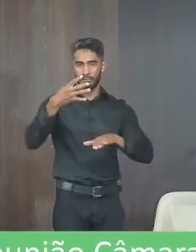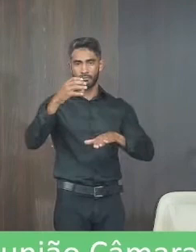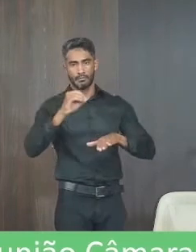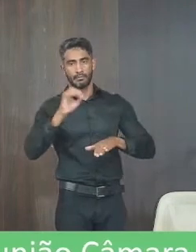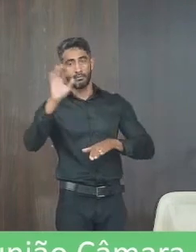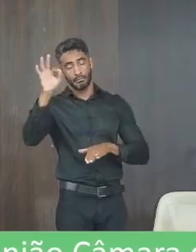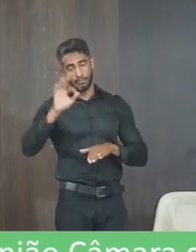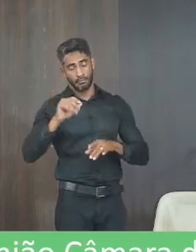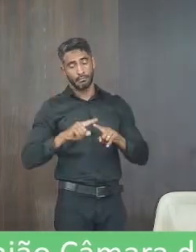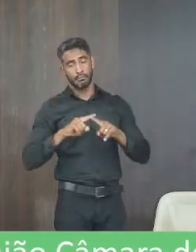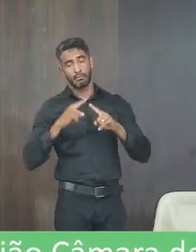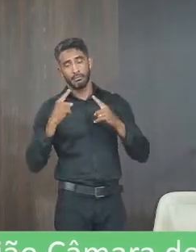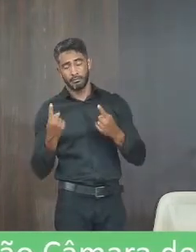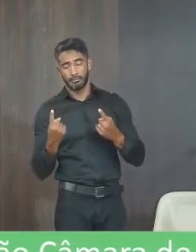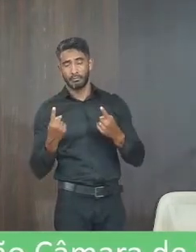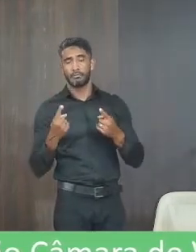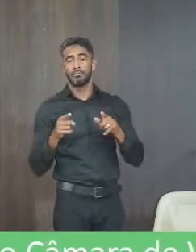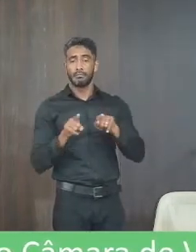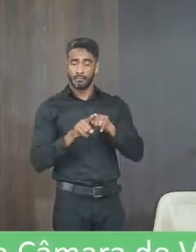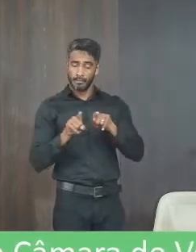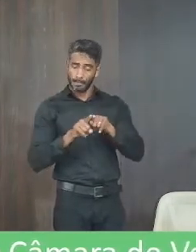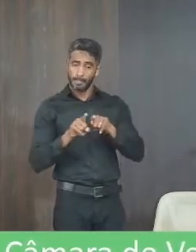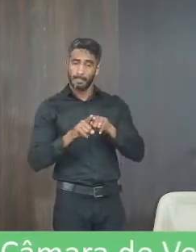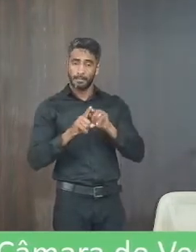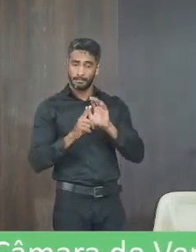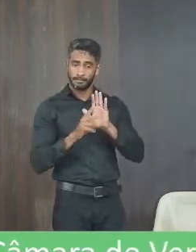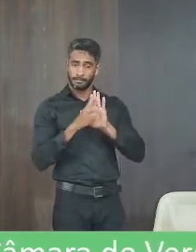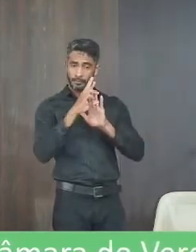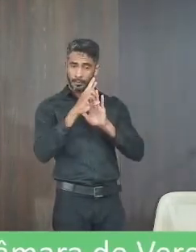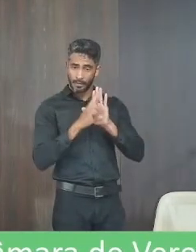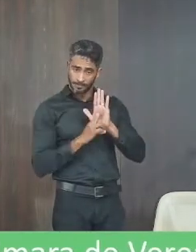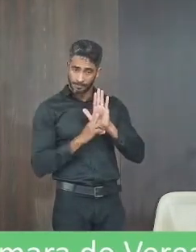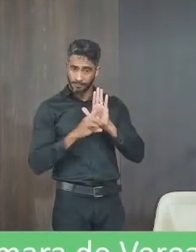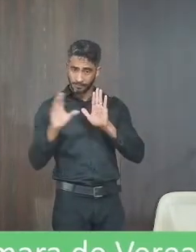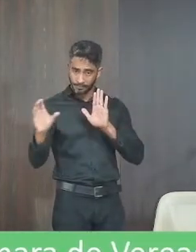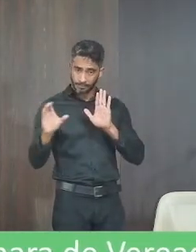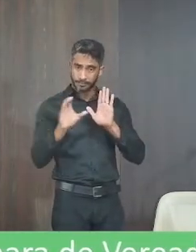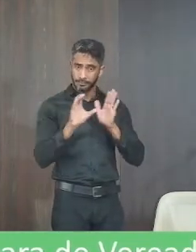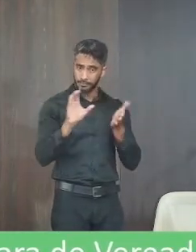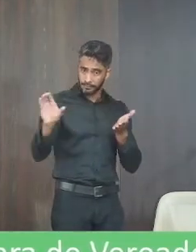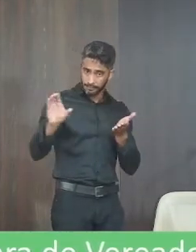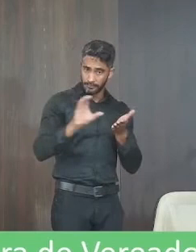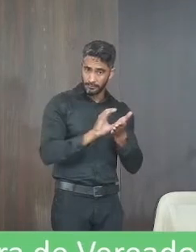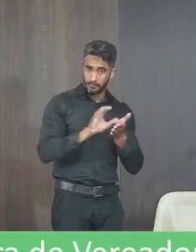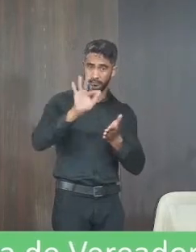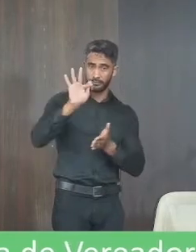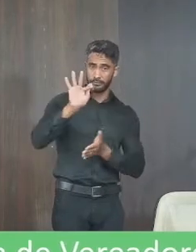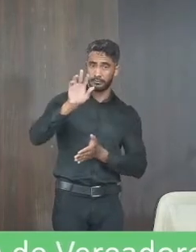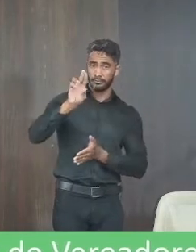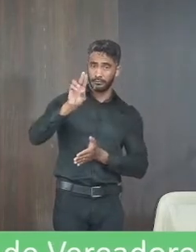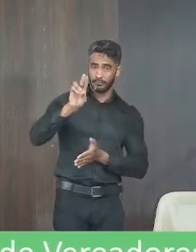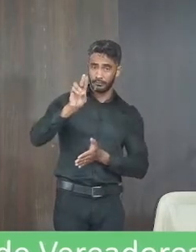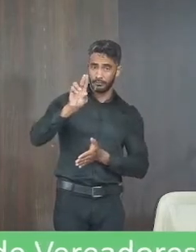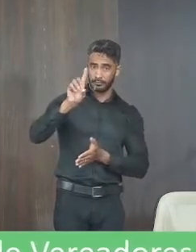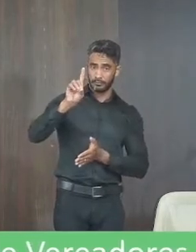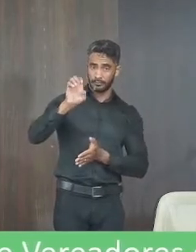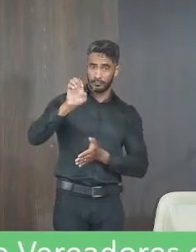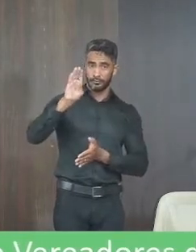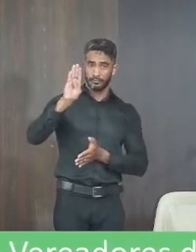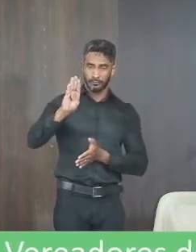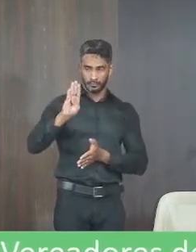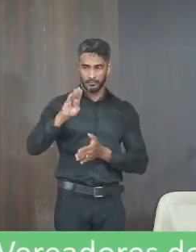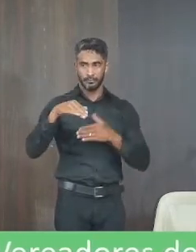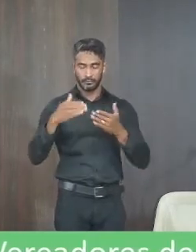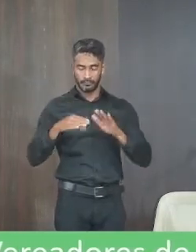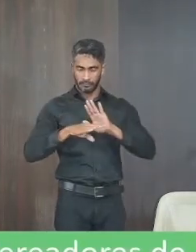porém dentro do recurso do Fundeb que é verbo específico então é porque as